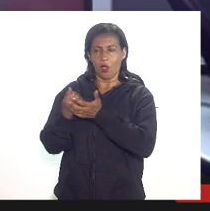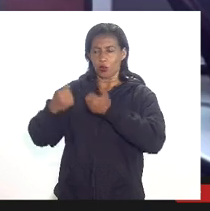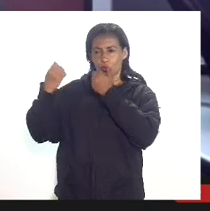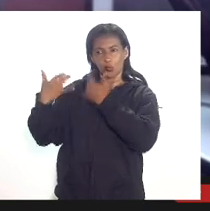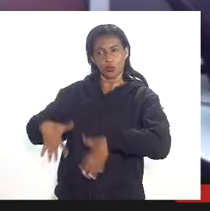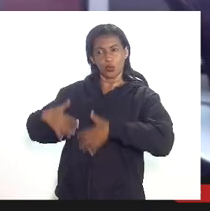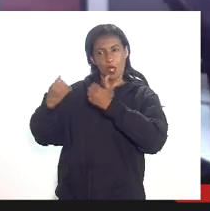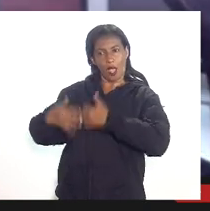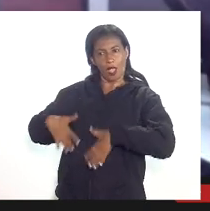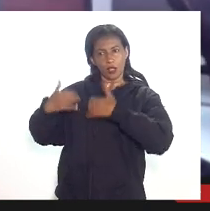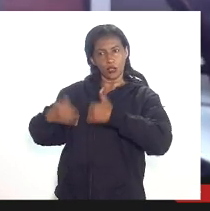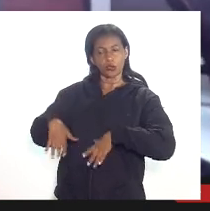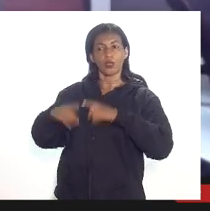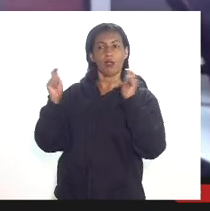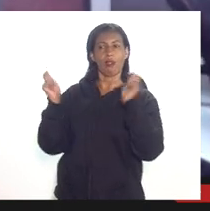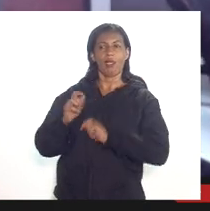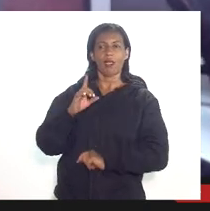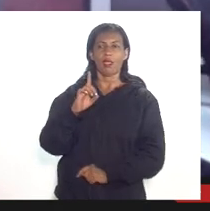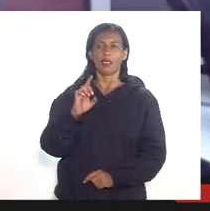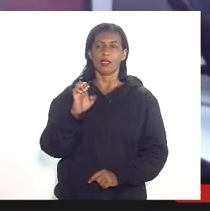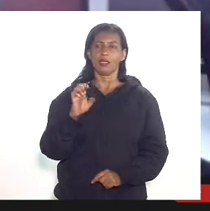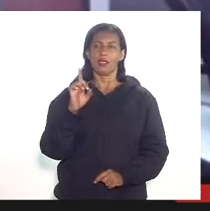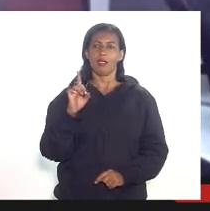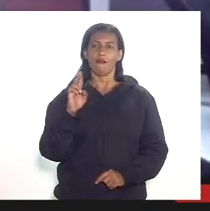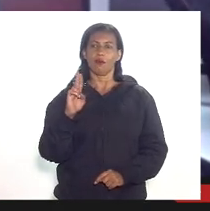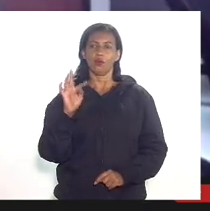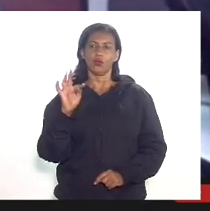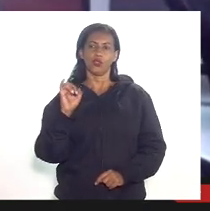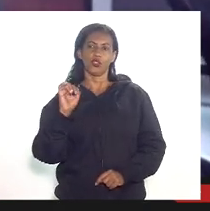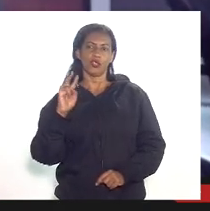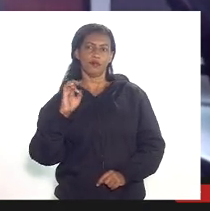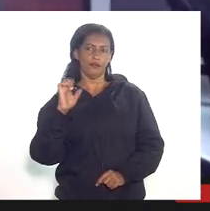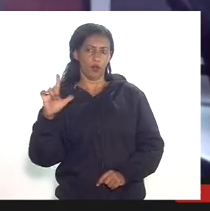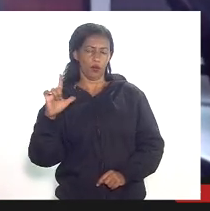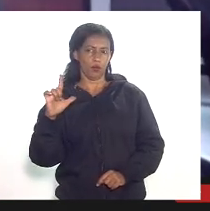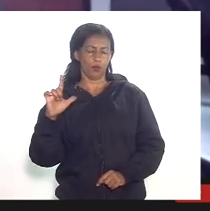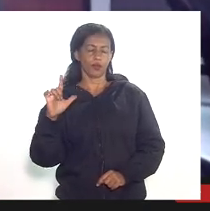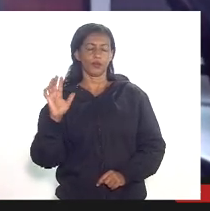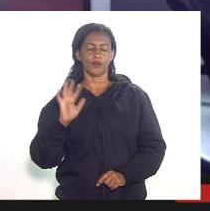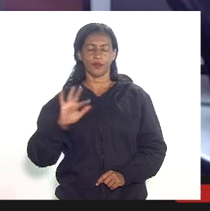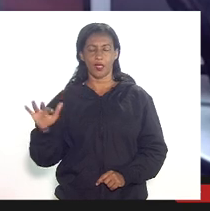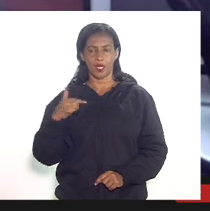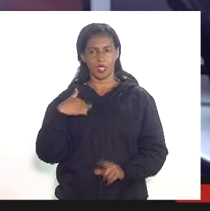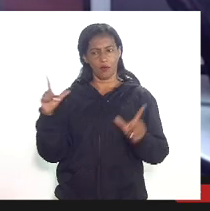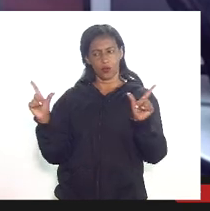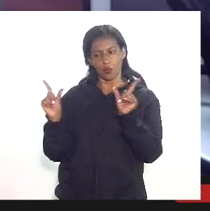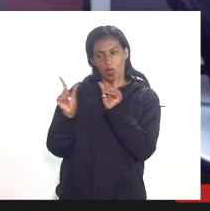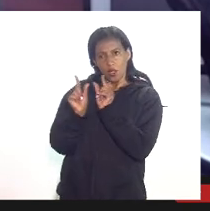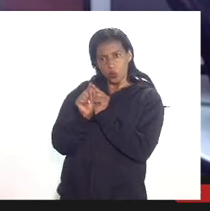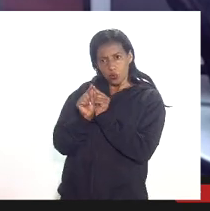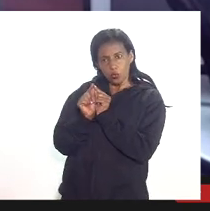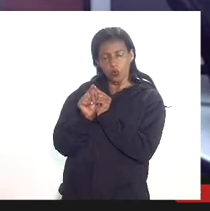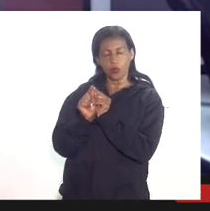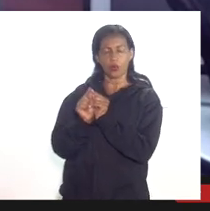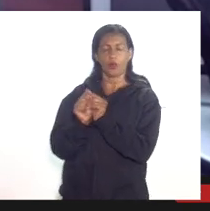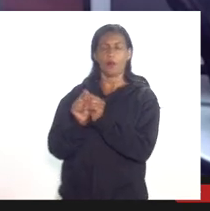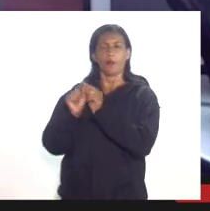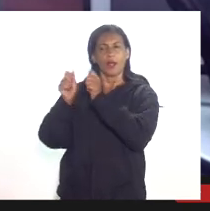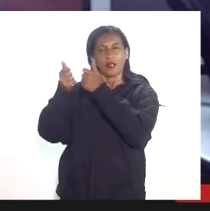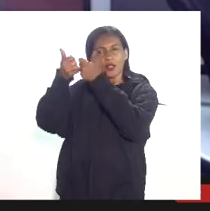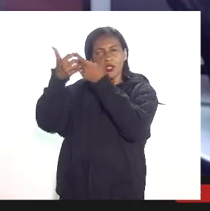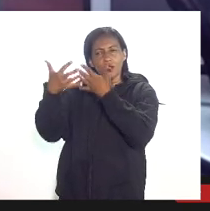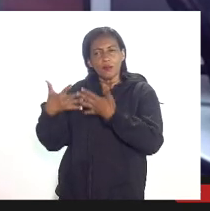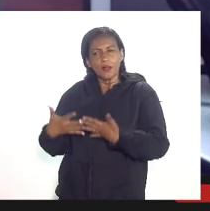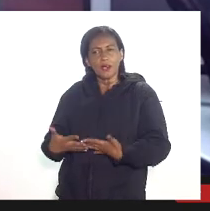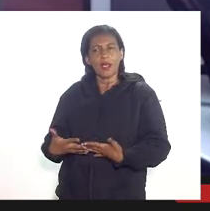dedutíveis e aqui eu fiz um resumo exatamente para tentar explicar